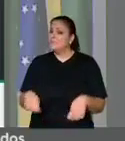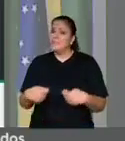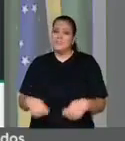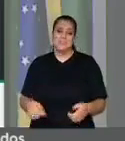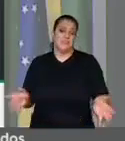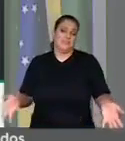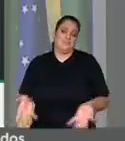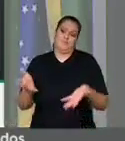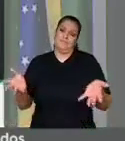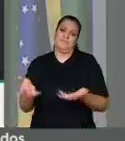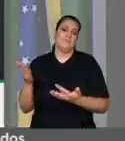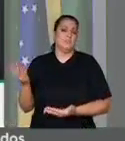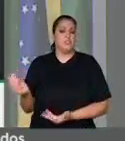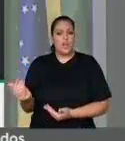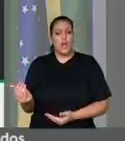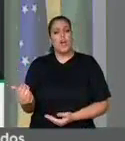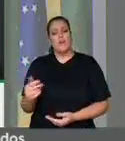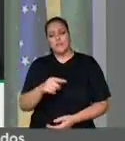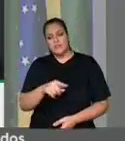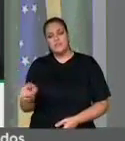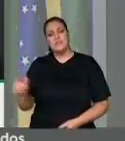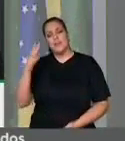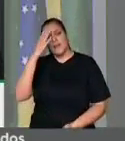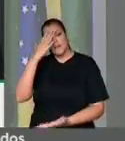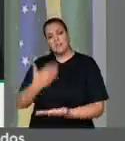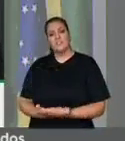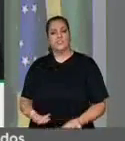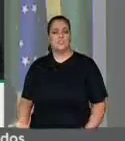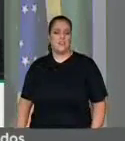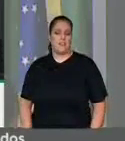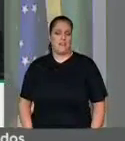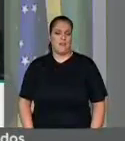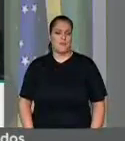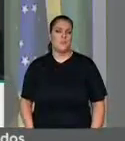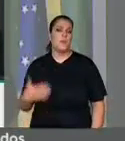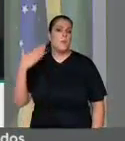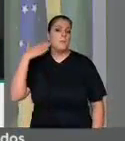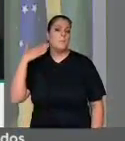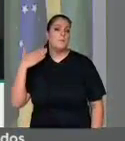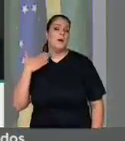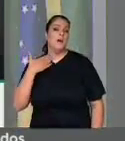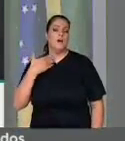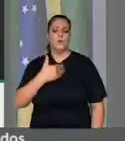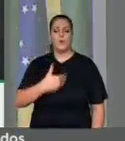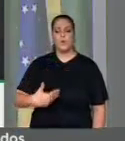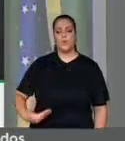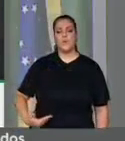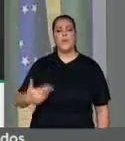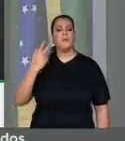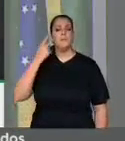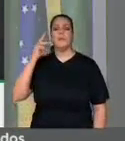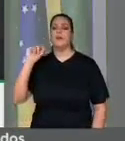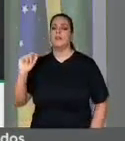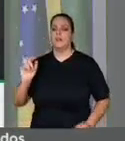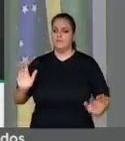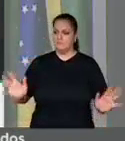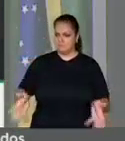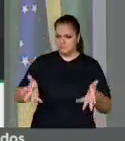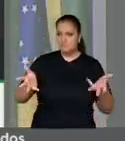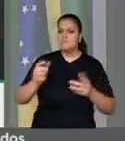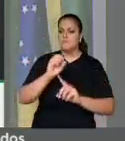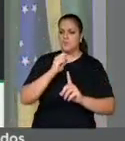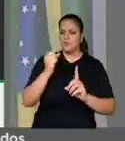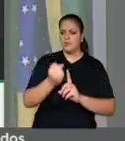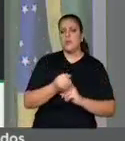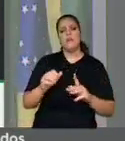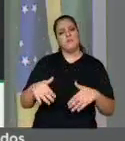exemplo, senhor presidente, pegar os bancos de fomento do governo federal e desburocratizar. Às vezes o jovem tem uma grande ideia,